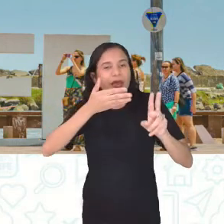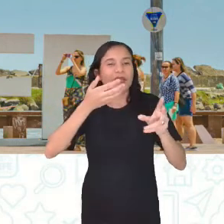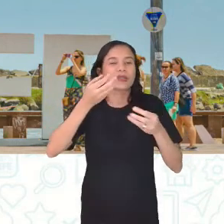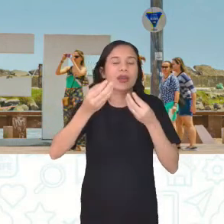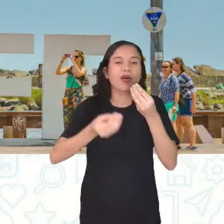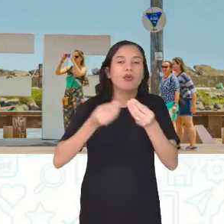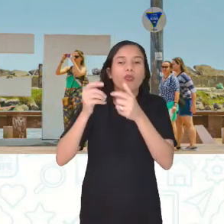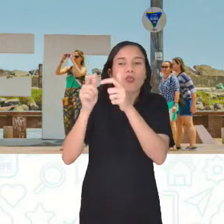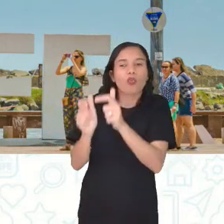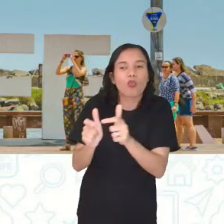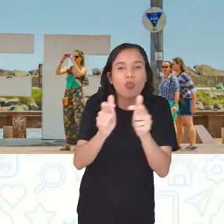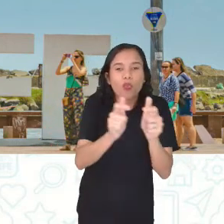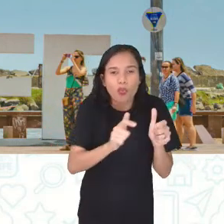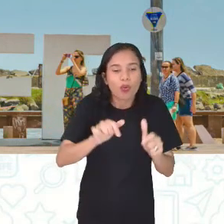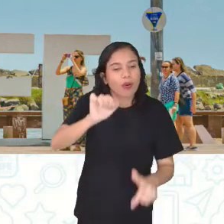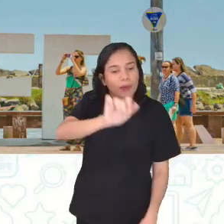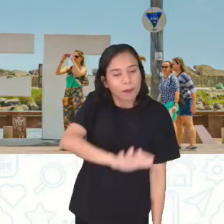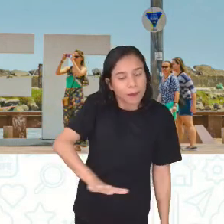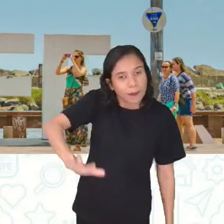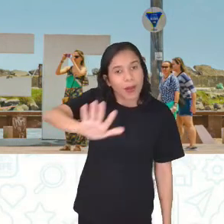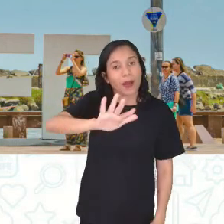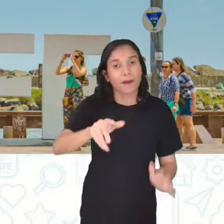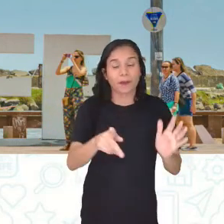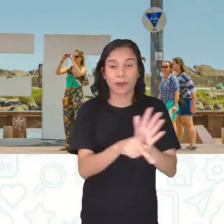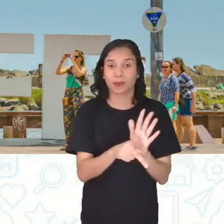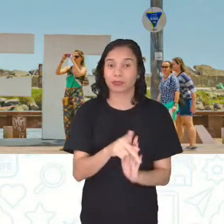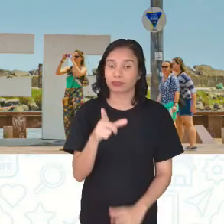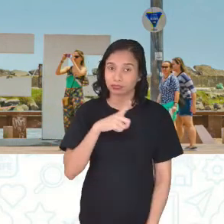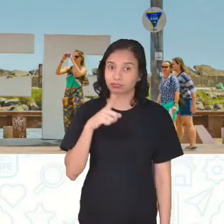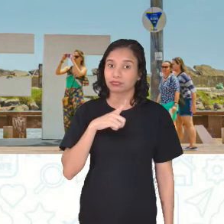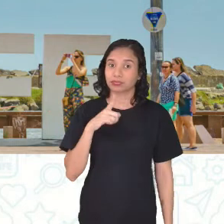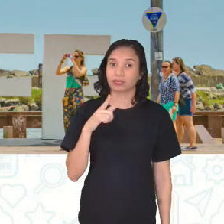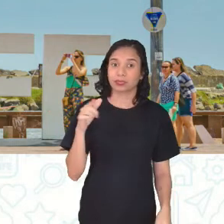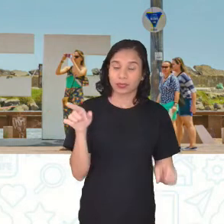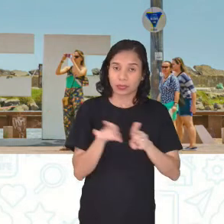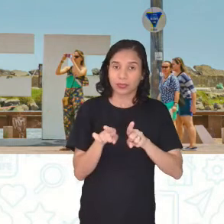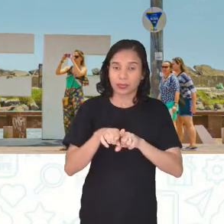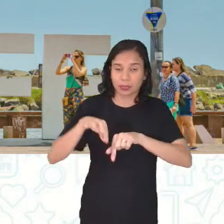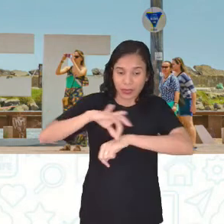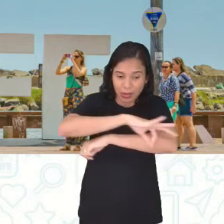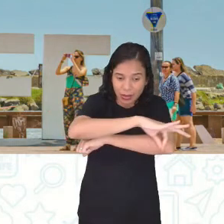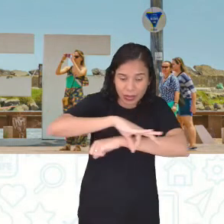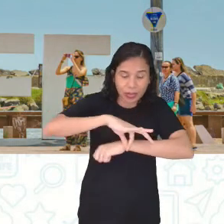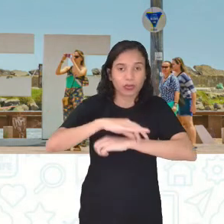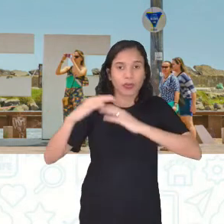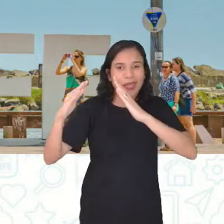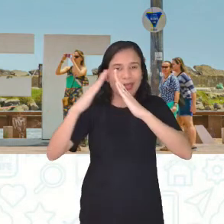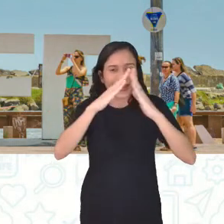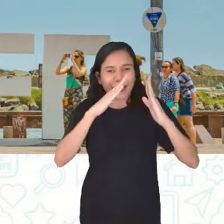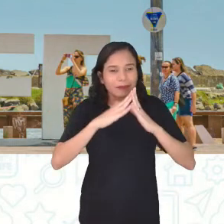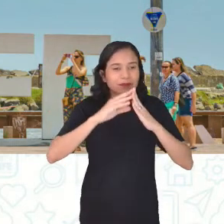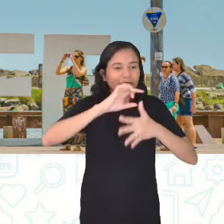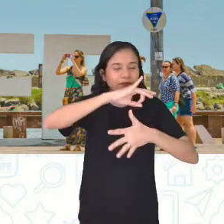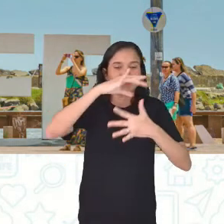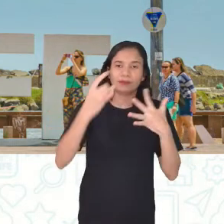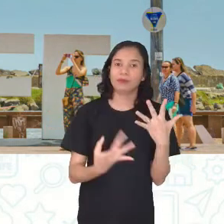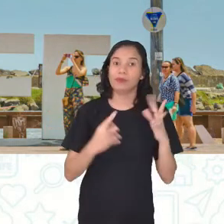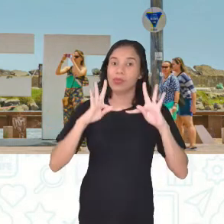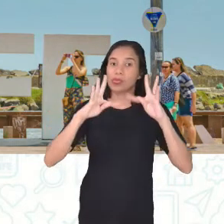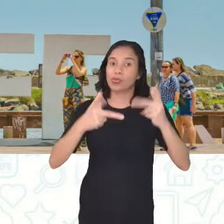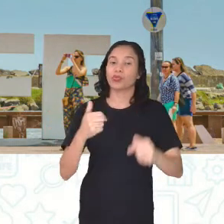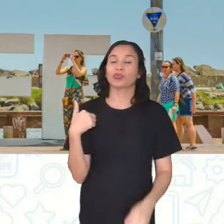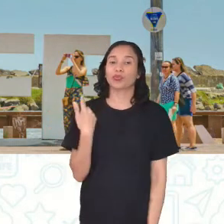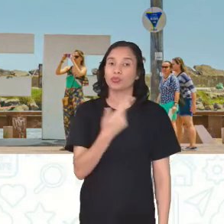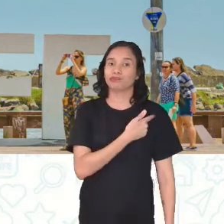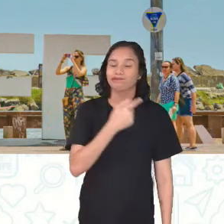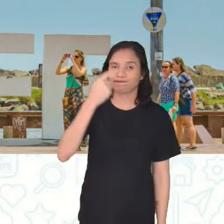esses lugares, espaços, monumentos, né? Arquiteturas, casarios, né? Tudo isso a gente